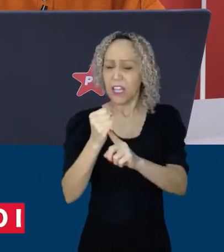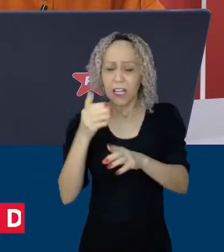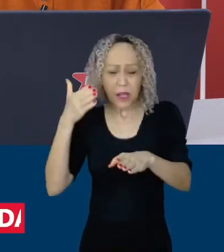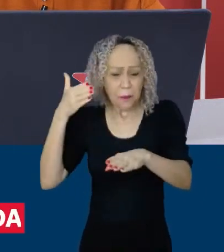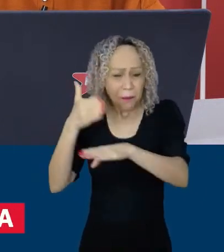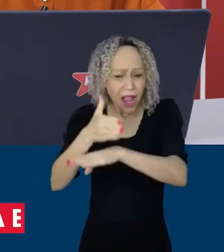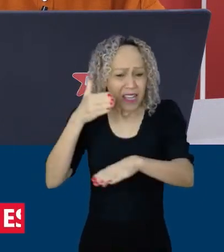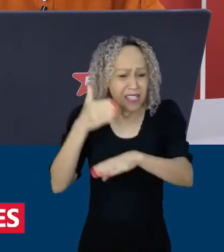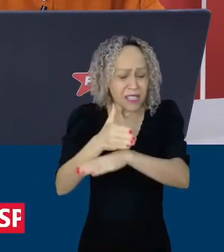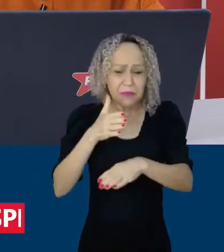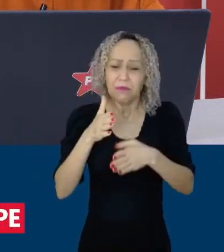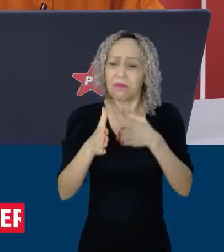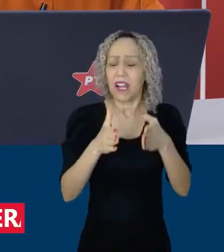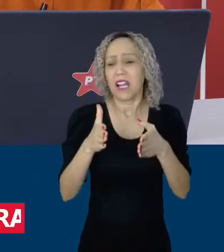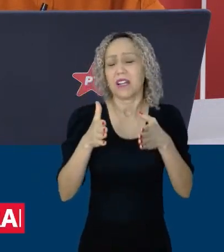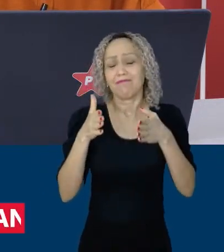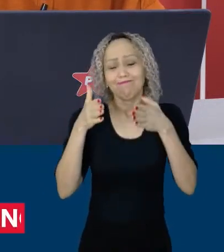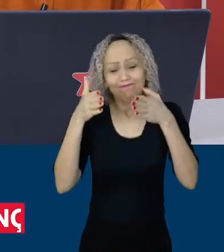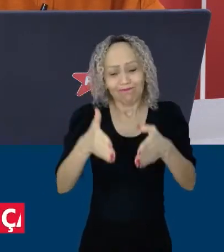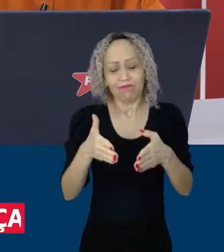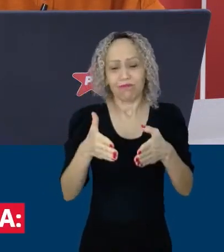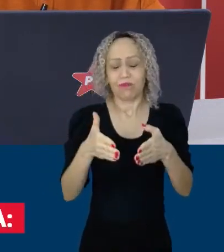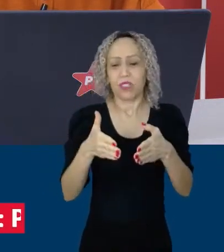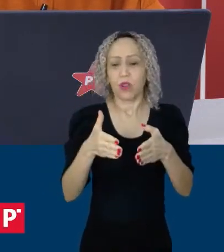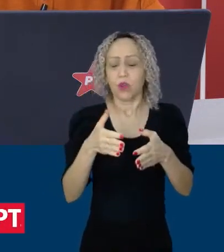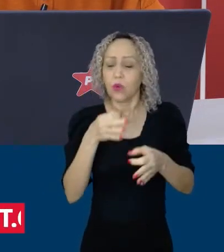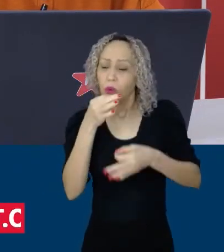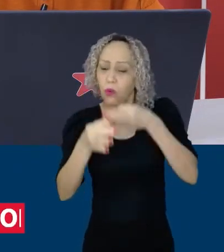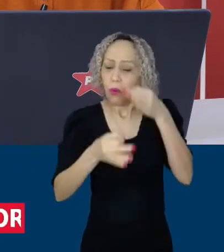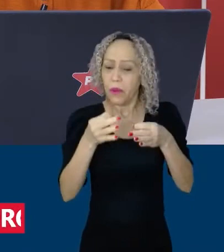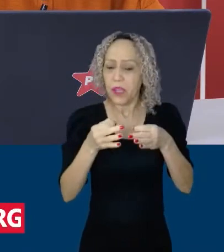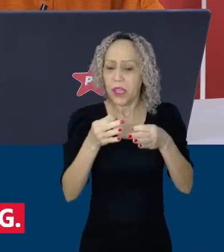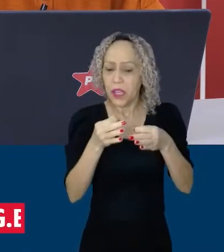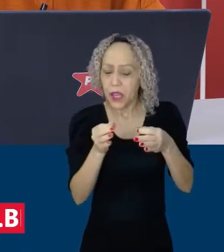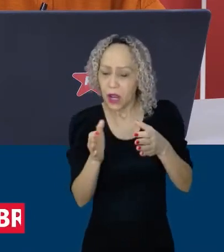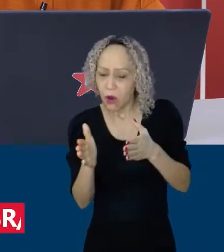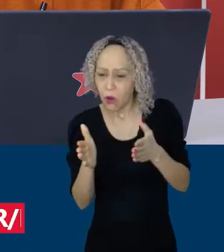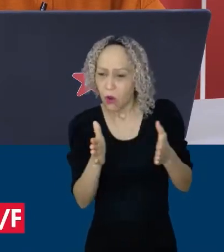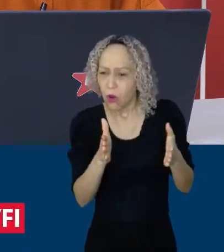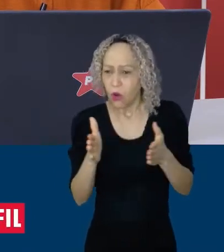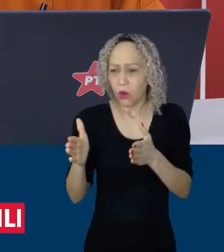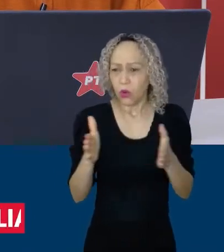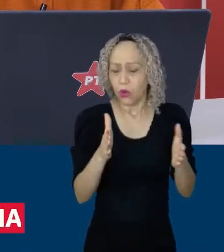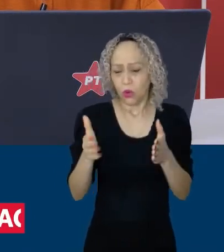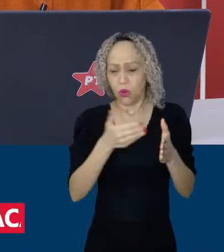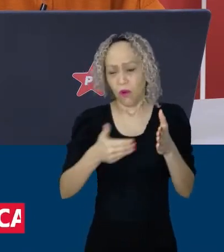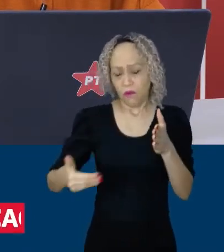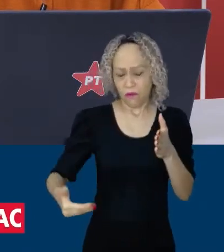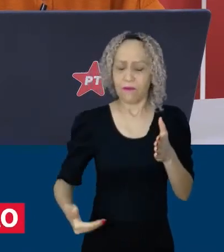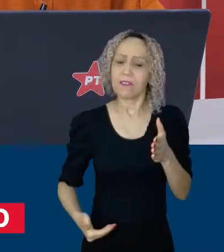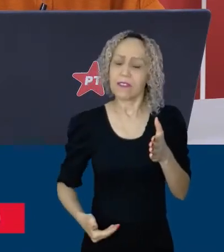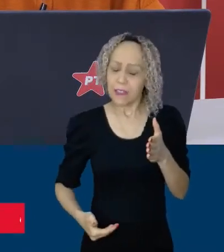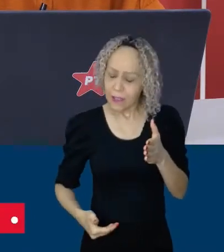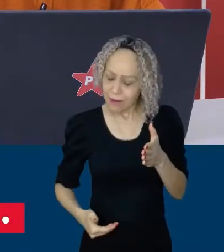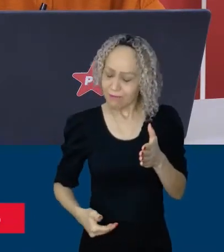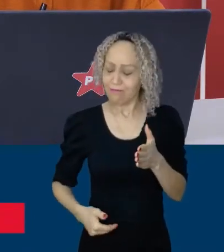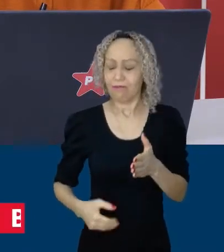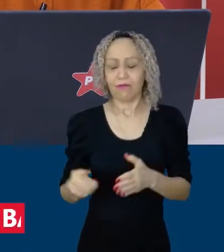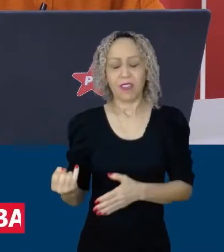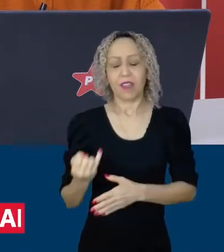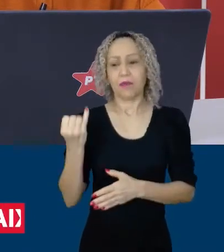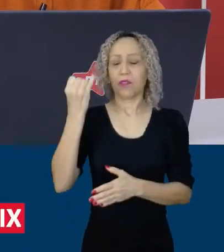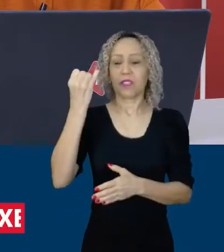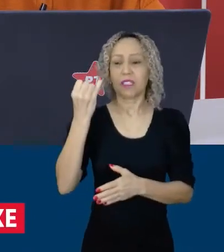e pela oportunidade de um espaço como esse da TVPT, com a ajuda de vocês, para a gente